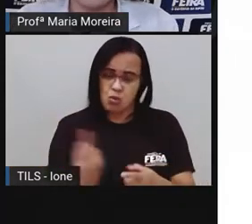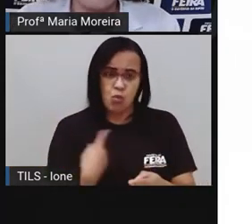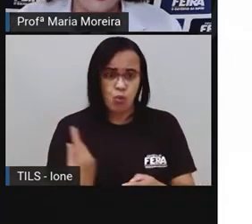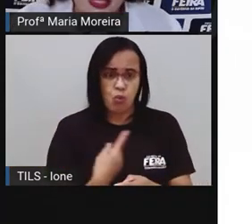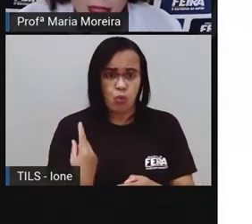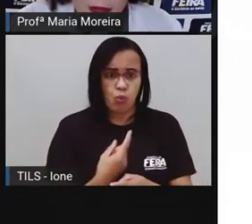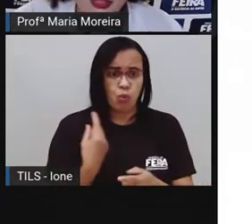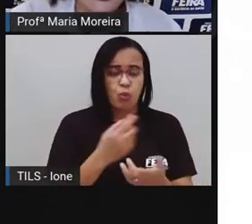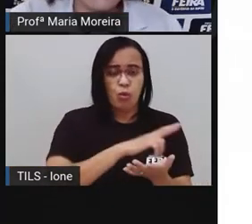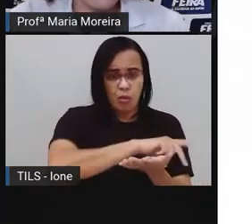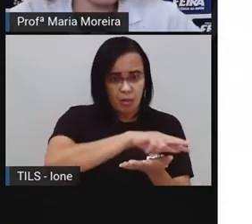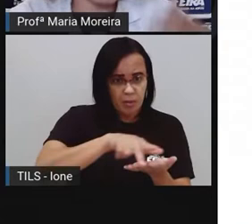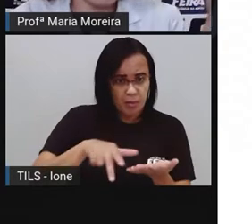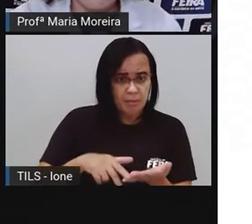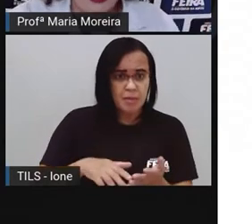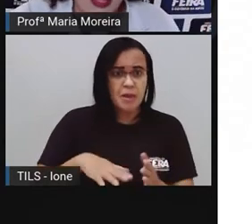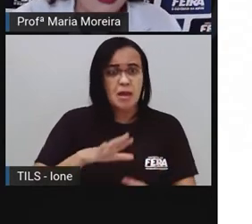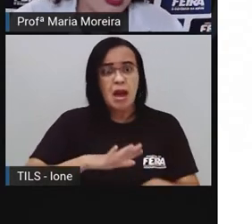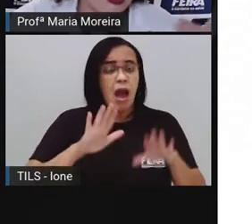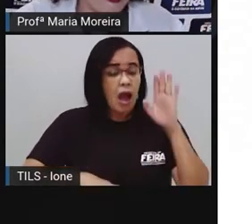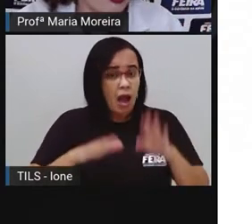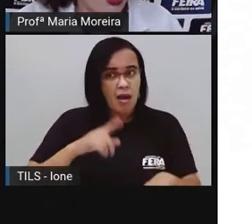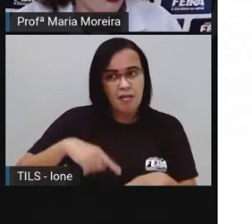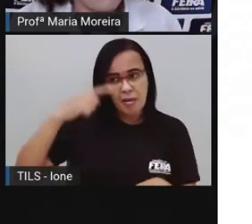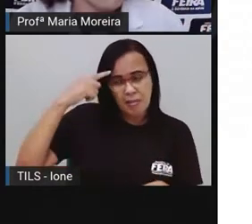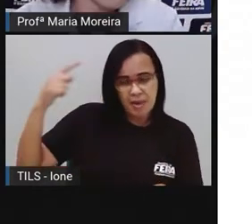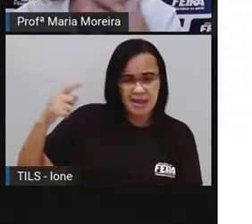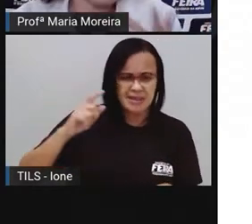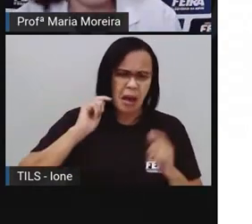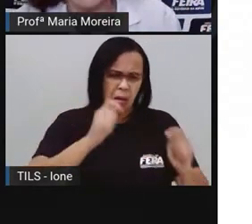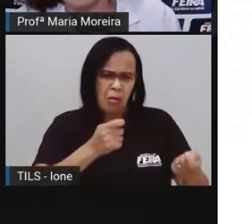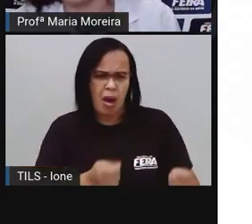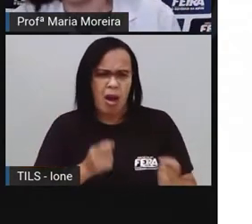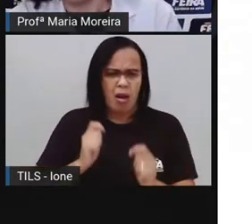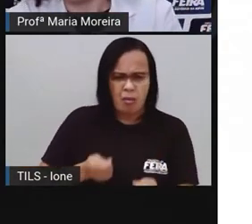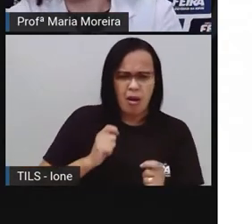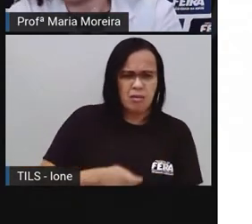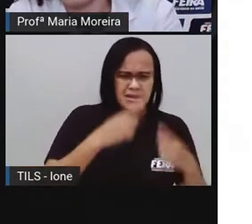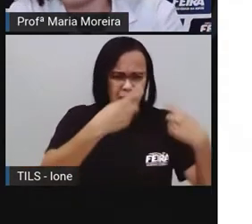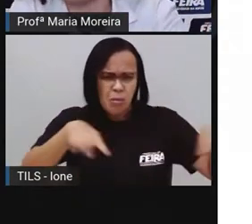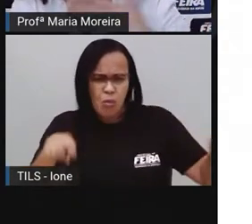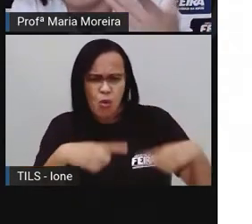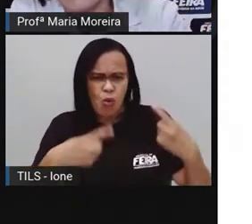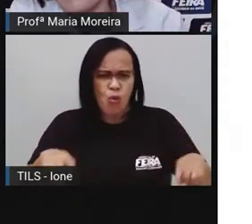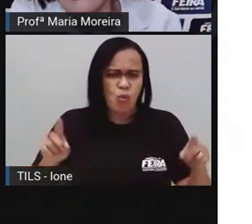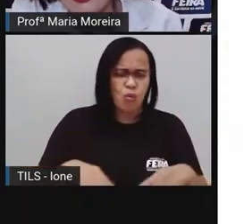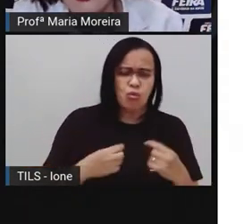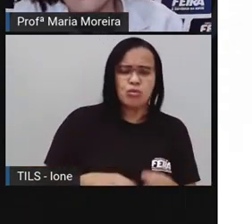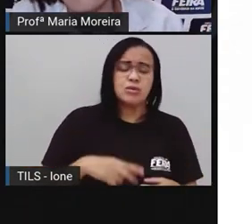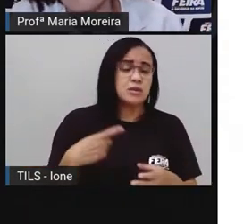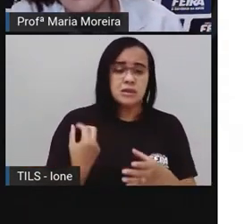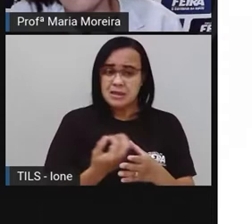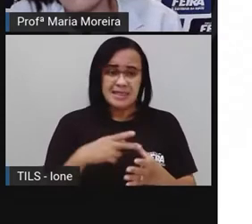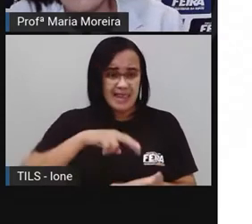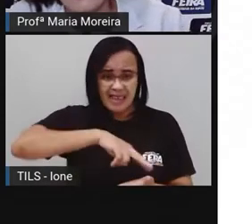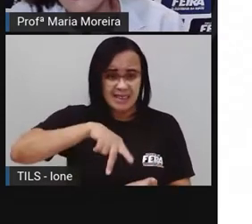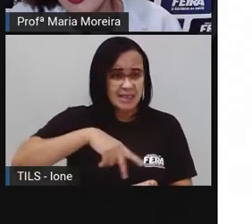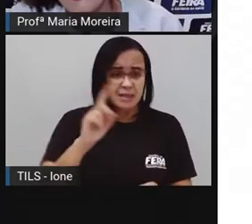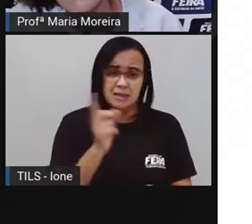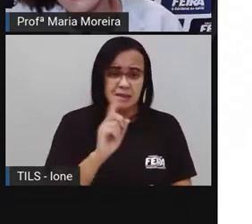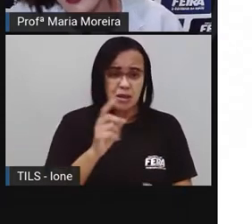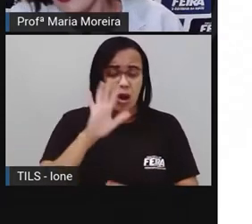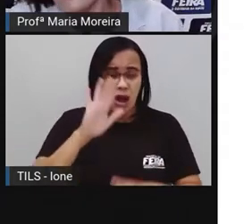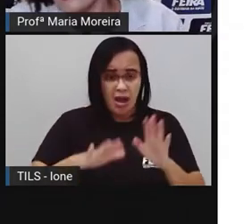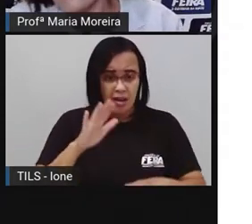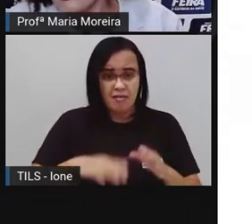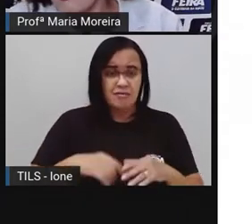sonora é só o paredão, só o trio elétrico, é só o som alto, é só o carro de som, a caixa de som ali na frente da loja, mas não